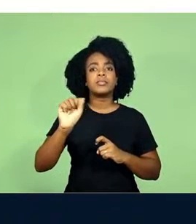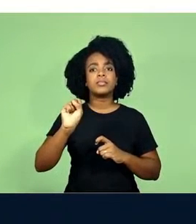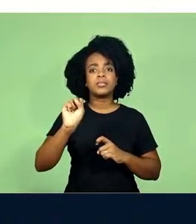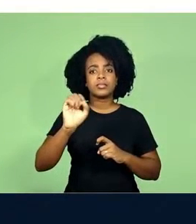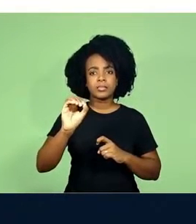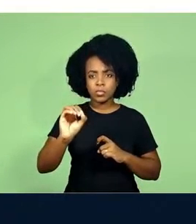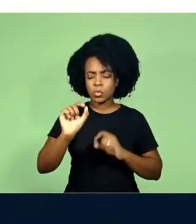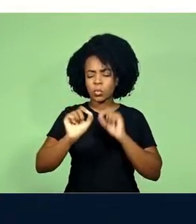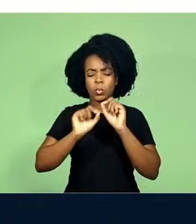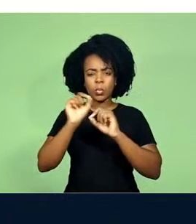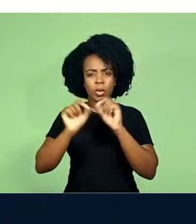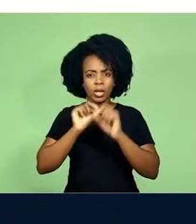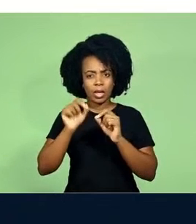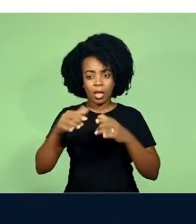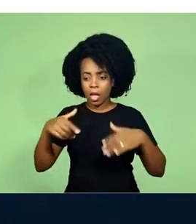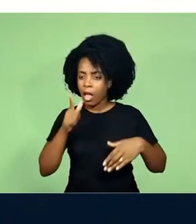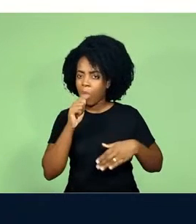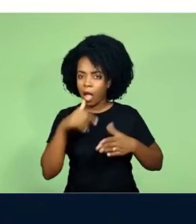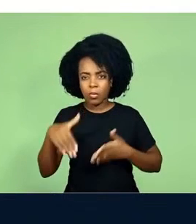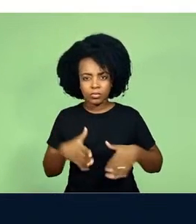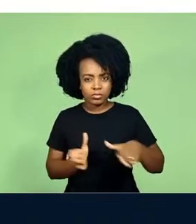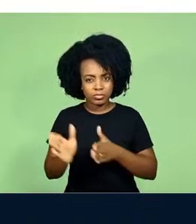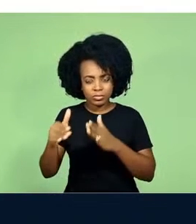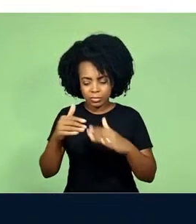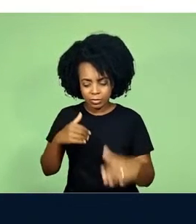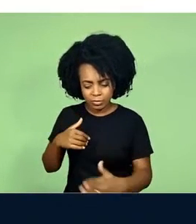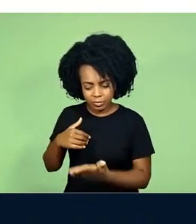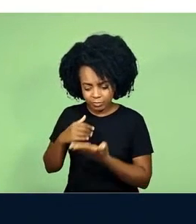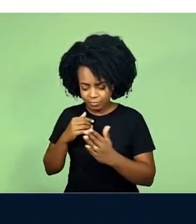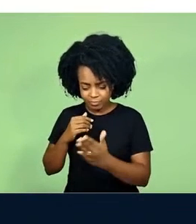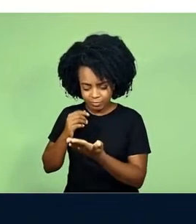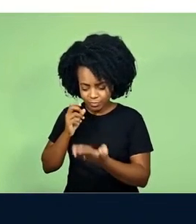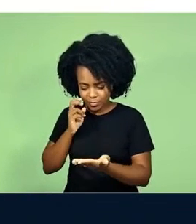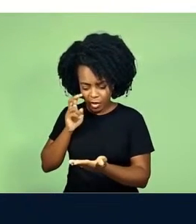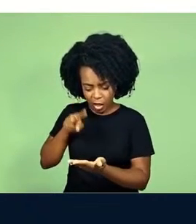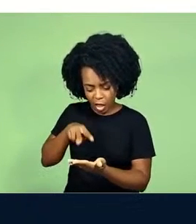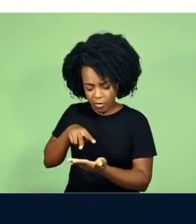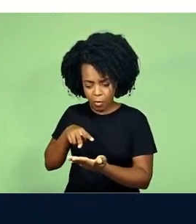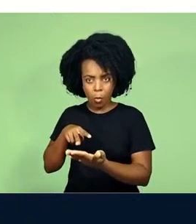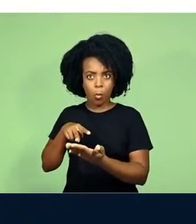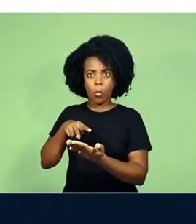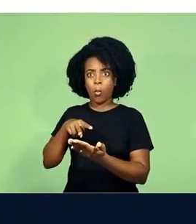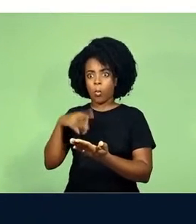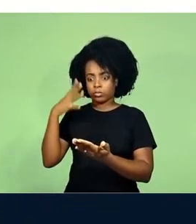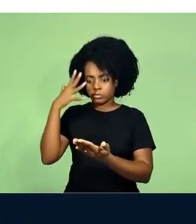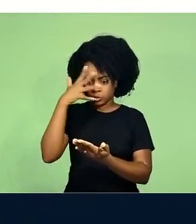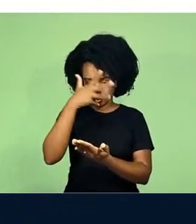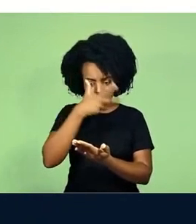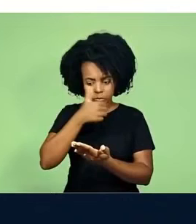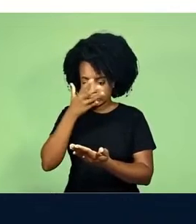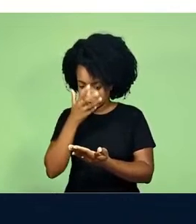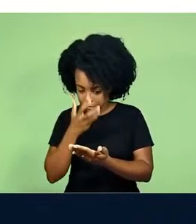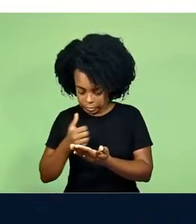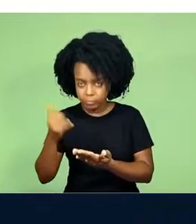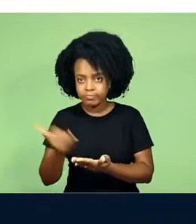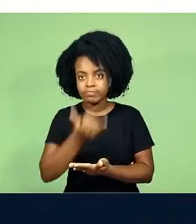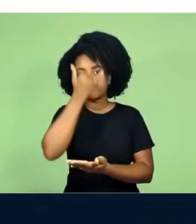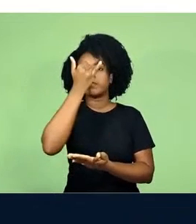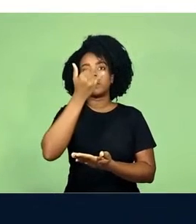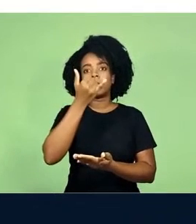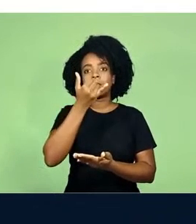diante do espelho, encantado com a sua própria beleza. Raul, encantado com a sua impossibilidade de cometer um erro,